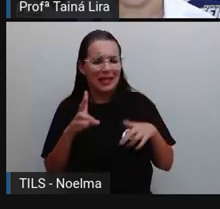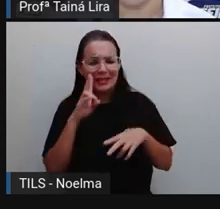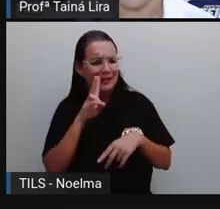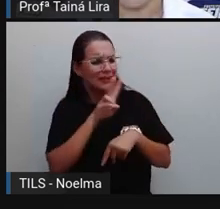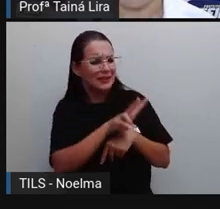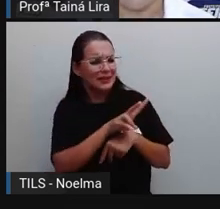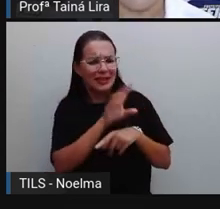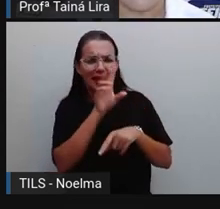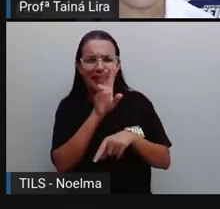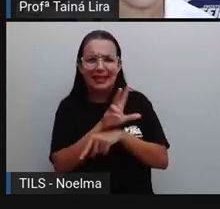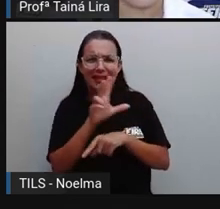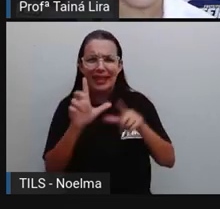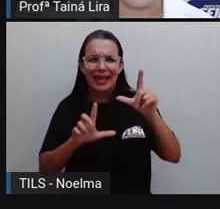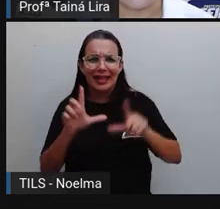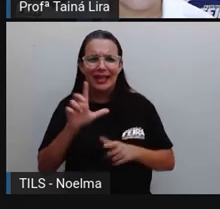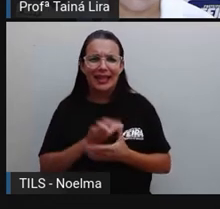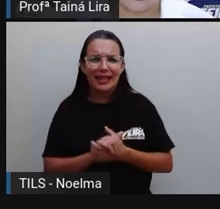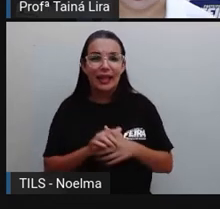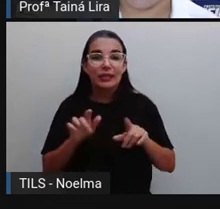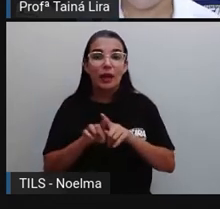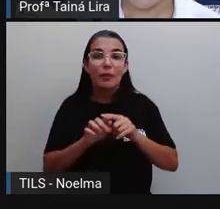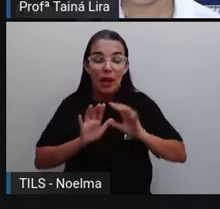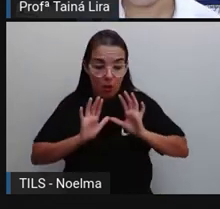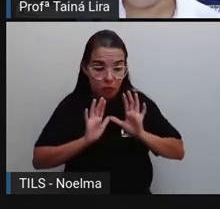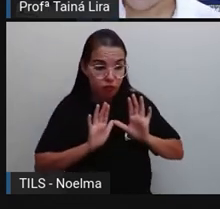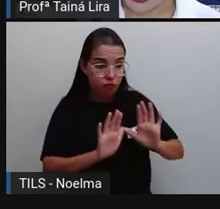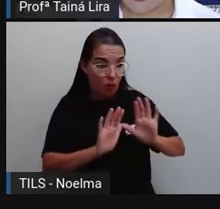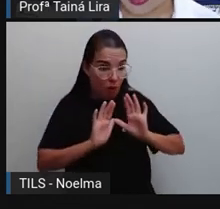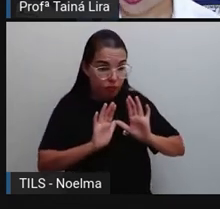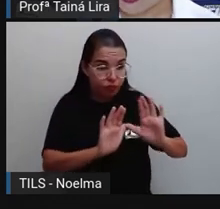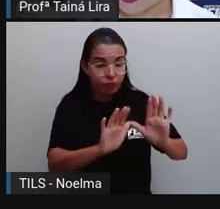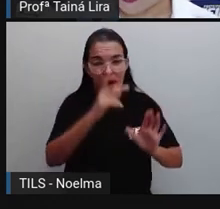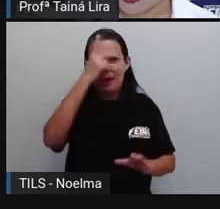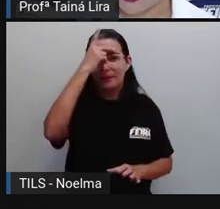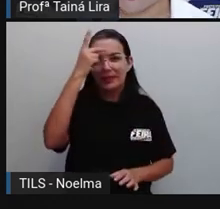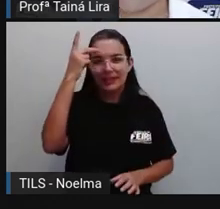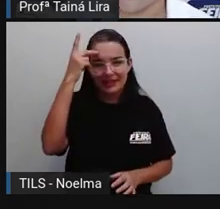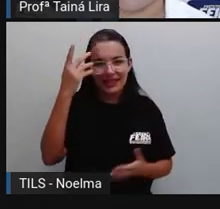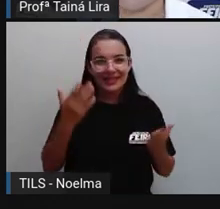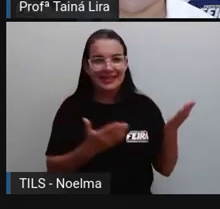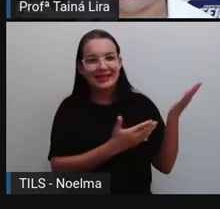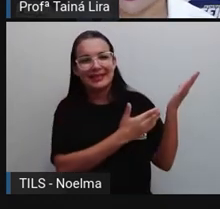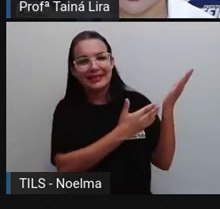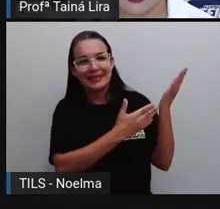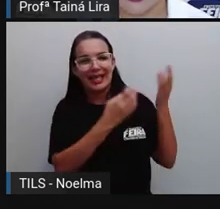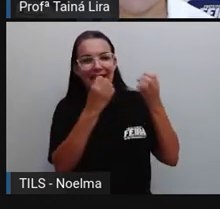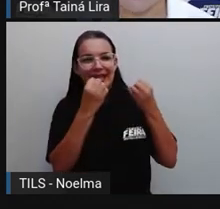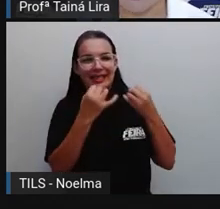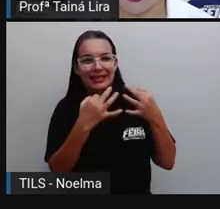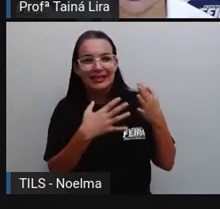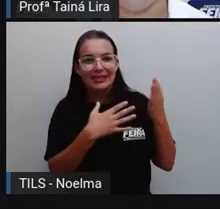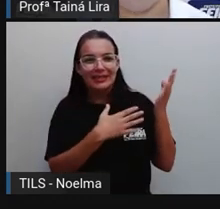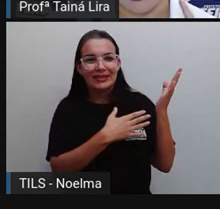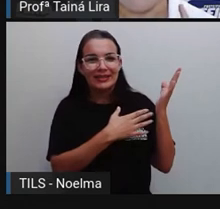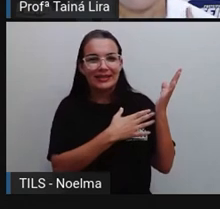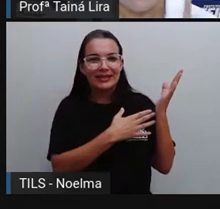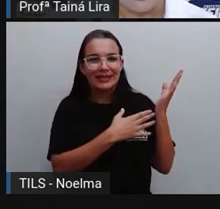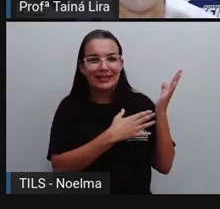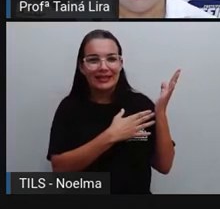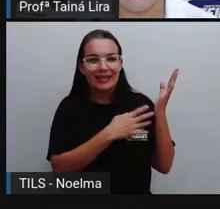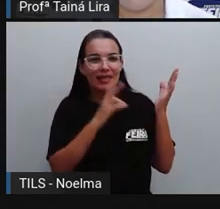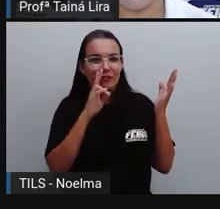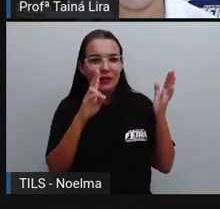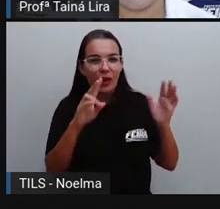televisão. Empurrador de gente. Então, a PRO trouxe as imagens e a PRO vai explicar um pouquinho, ó.